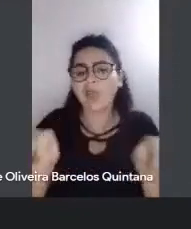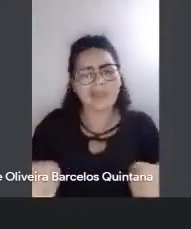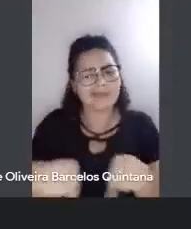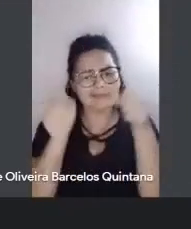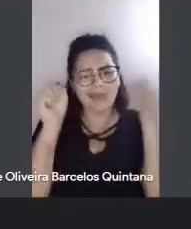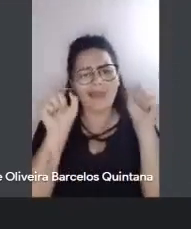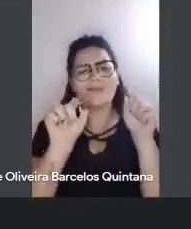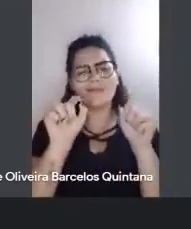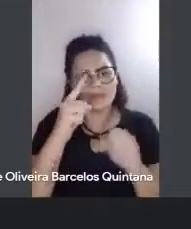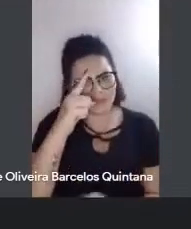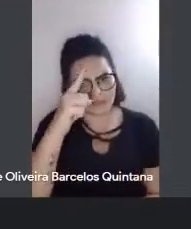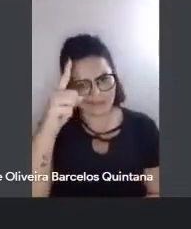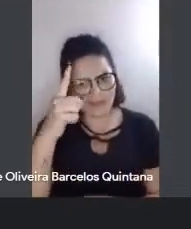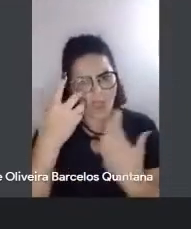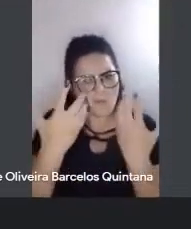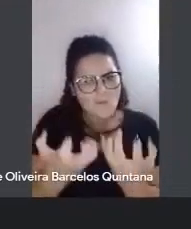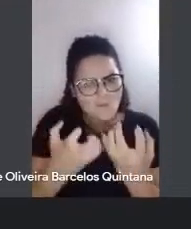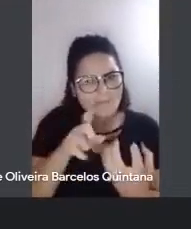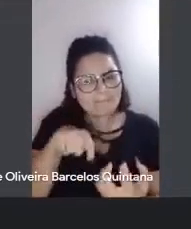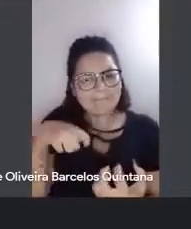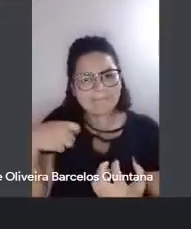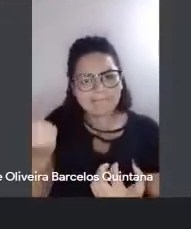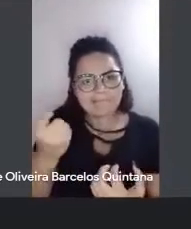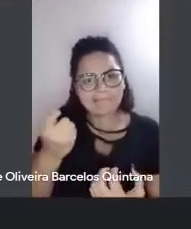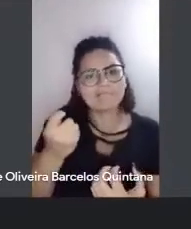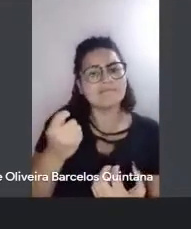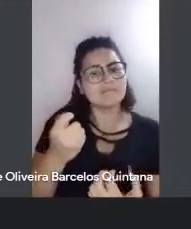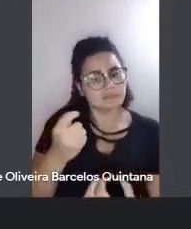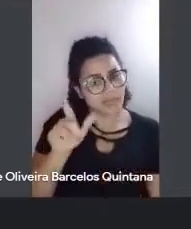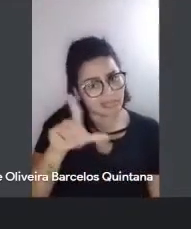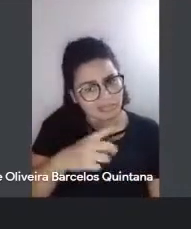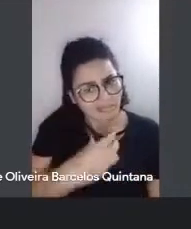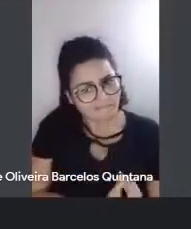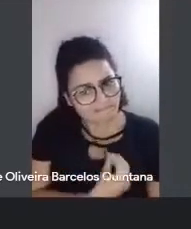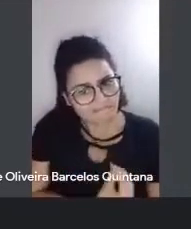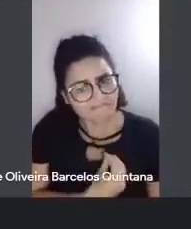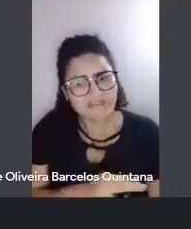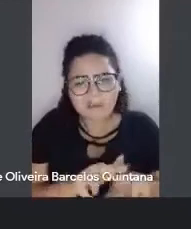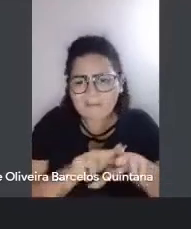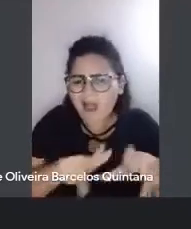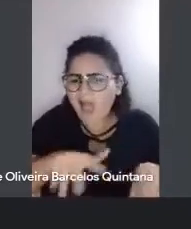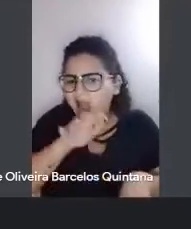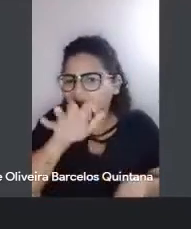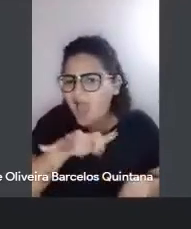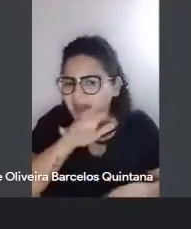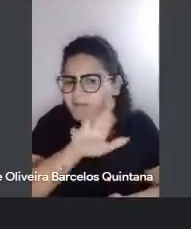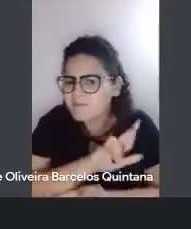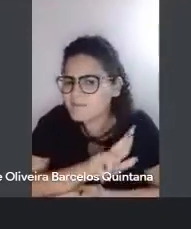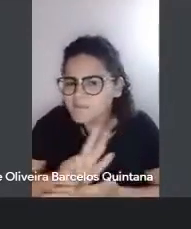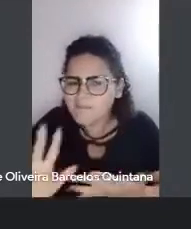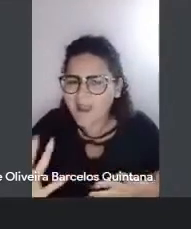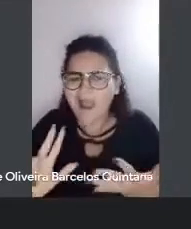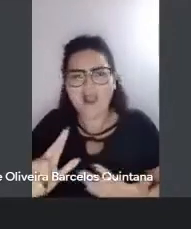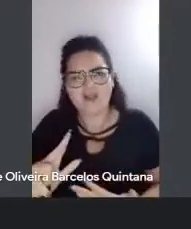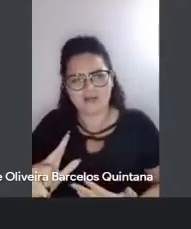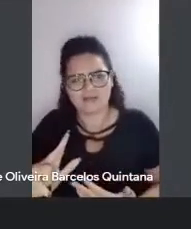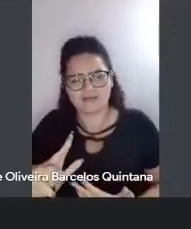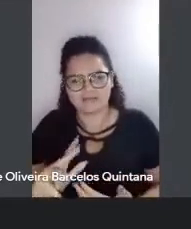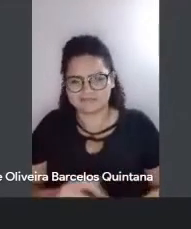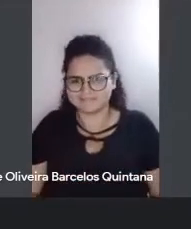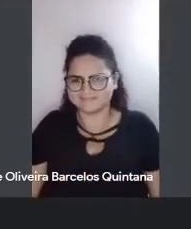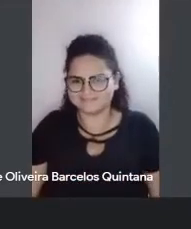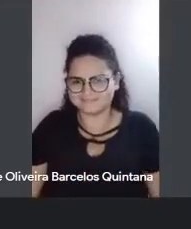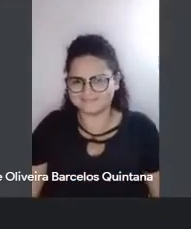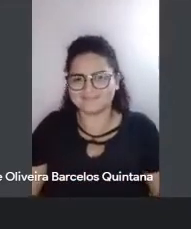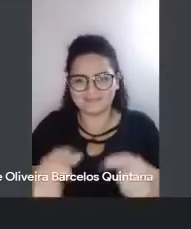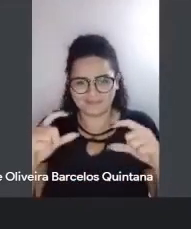da infertilidade, né, nossa, tem vida nisso aqui, tem um monte de bicho, tem um monte de coisa, e só mais umzinho, porque é uma parte de